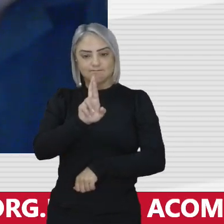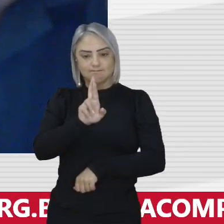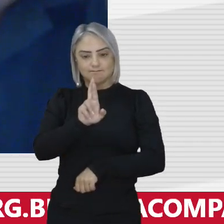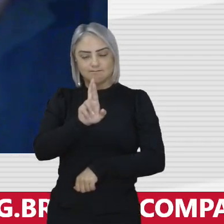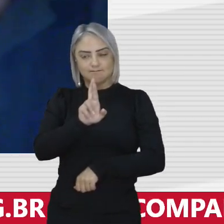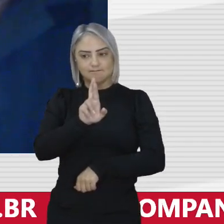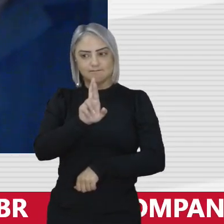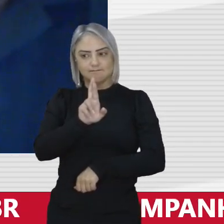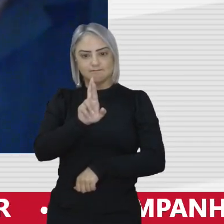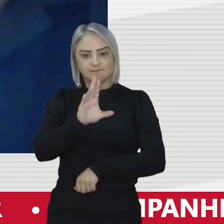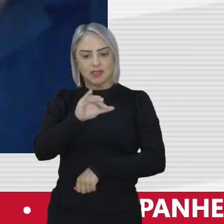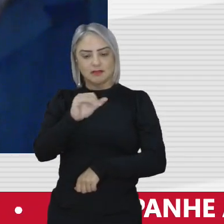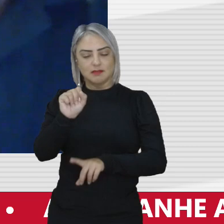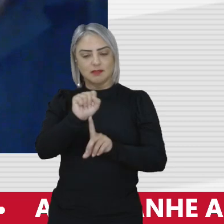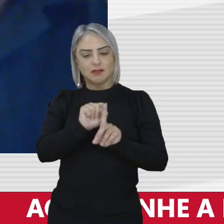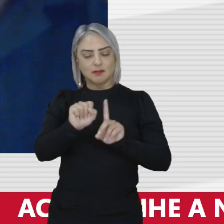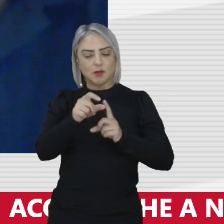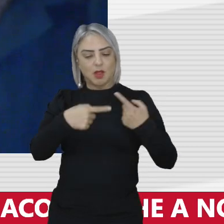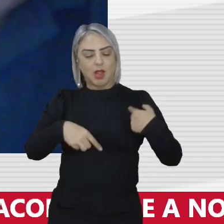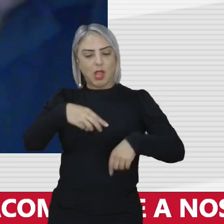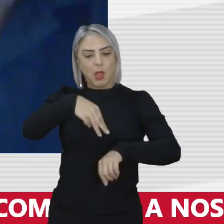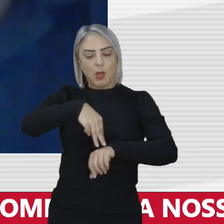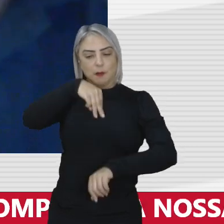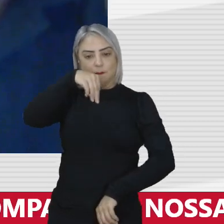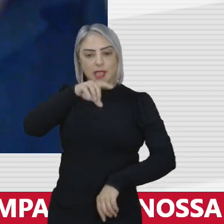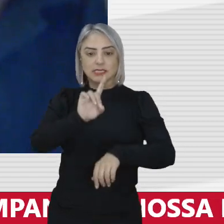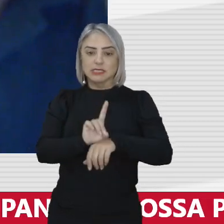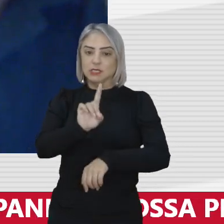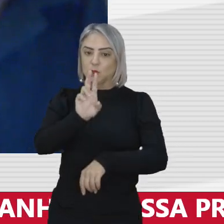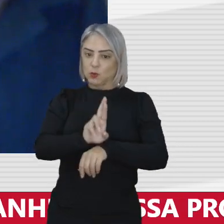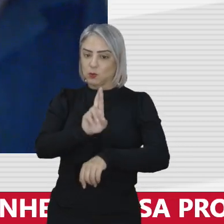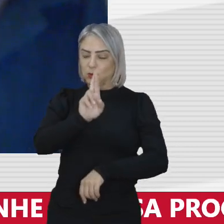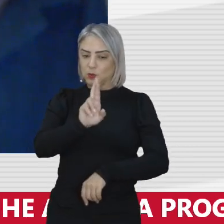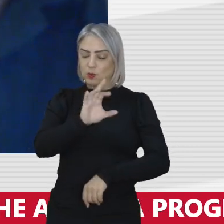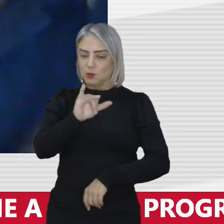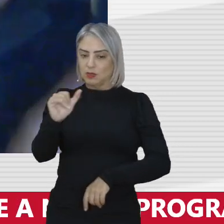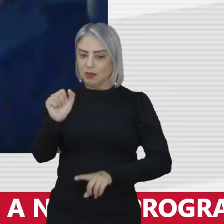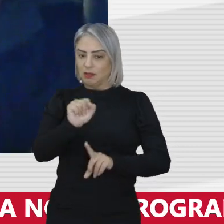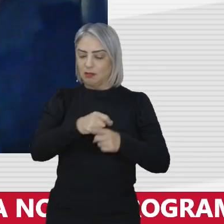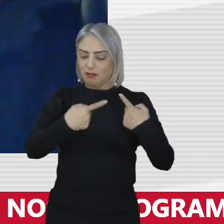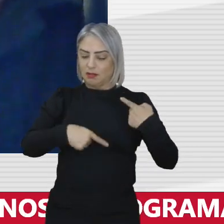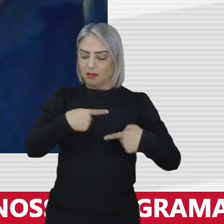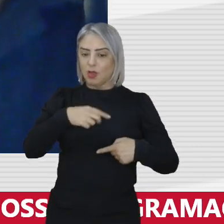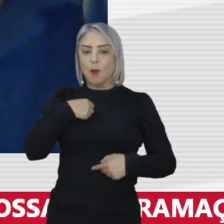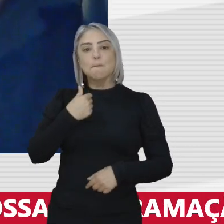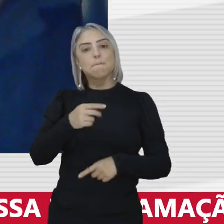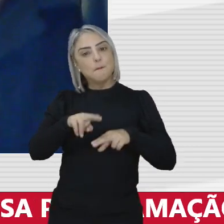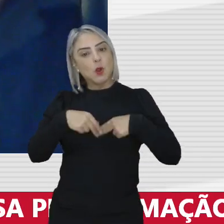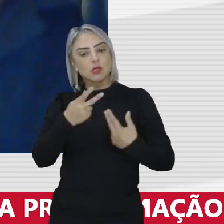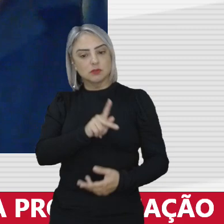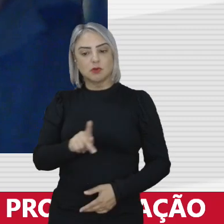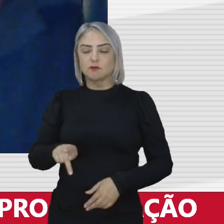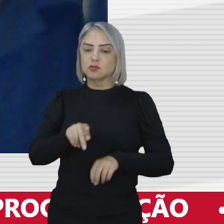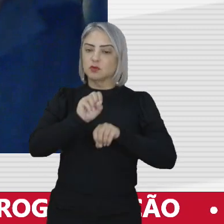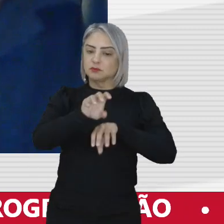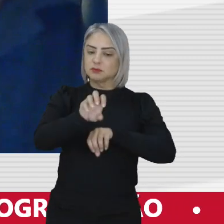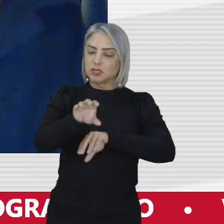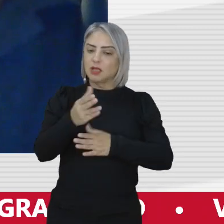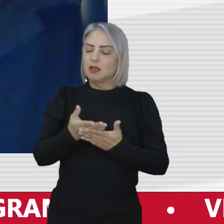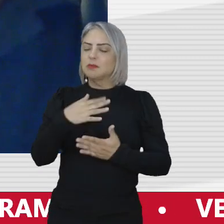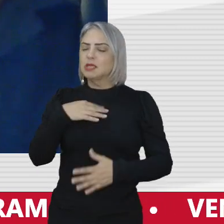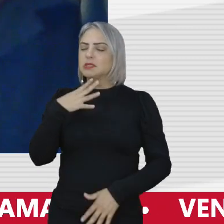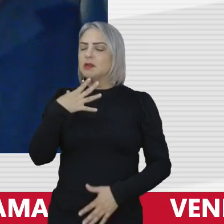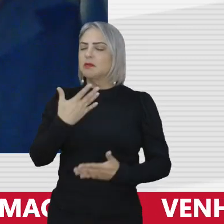em ciência política sou mestre e doutor por isso sou professor dou aula mas eu me